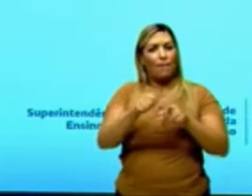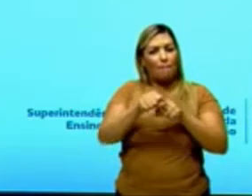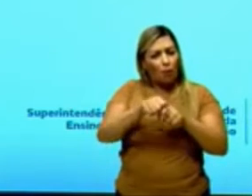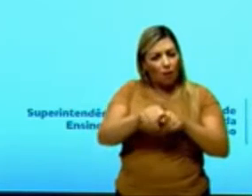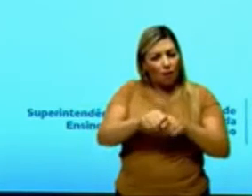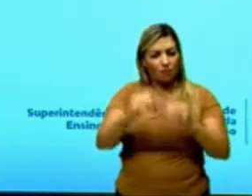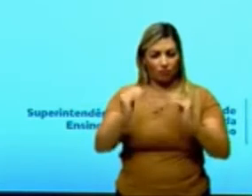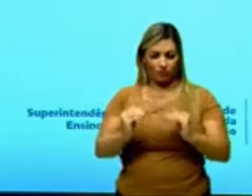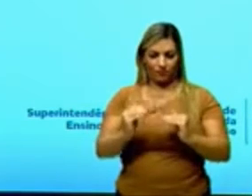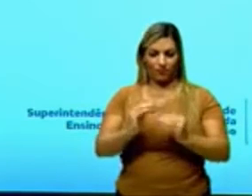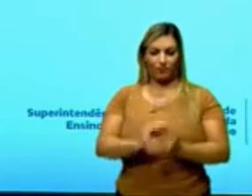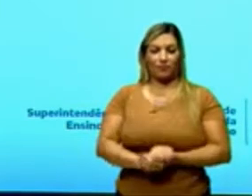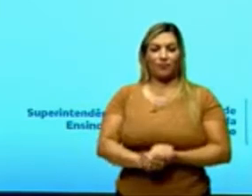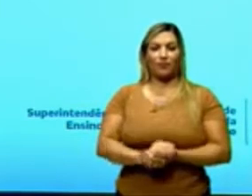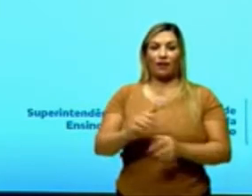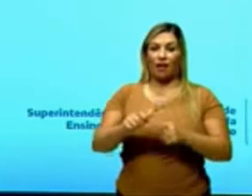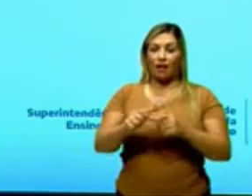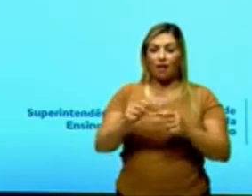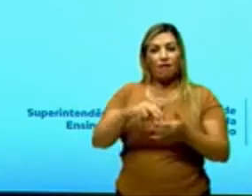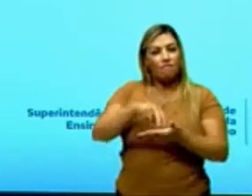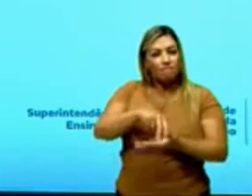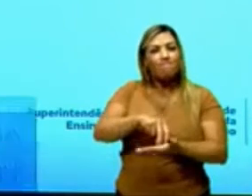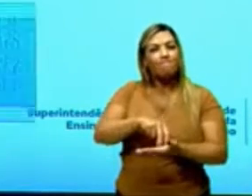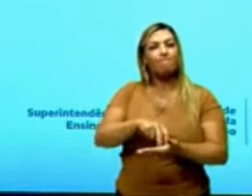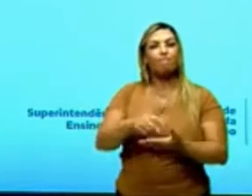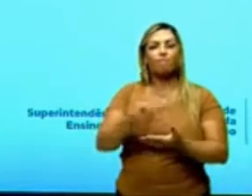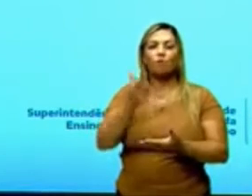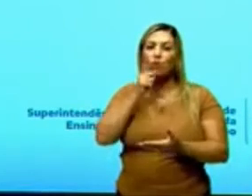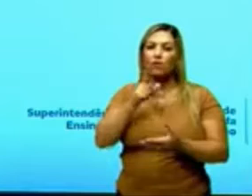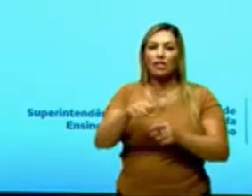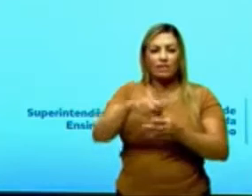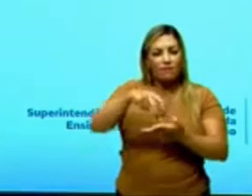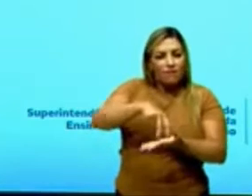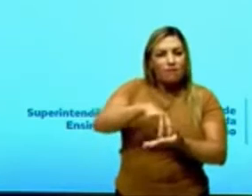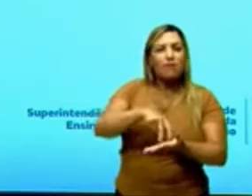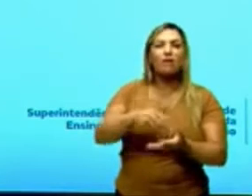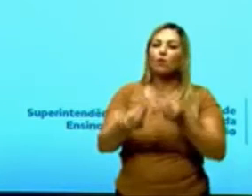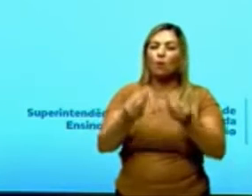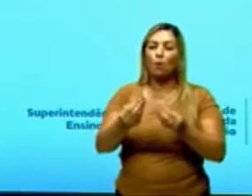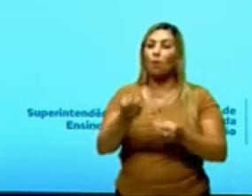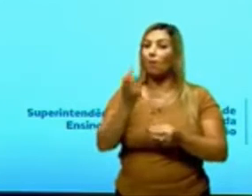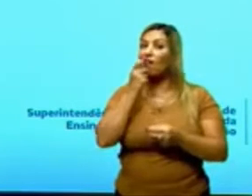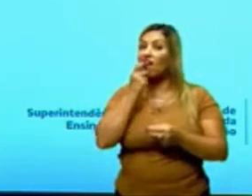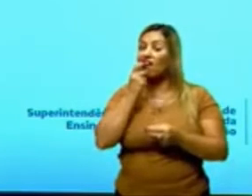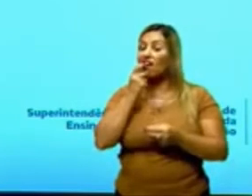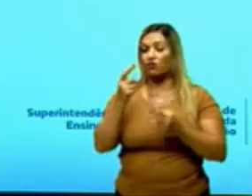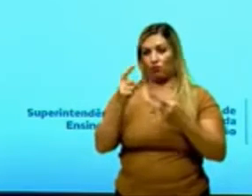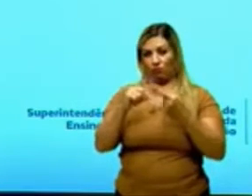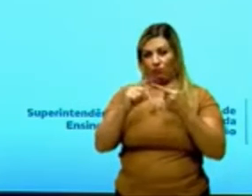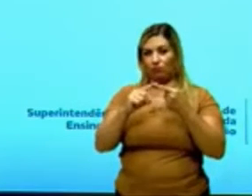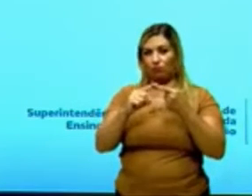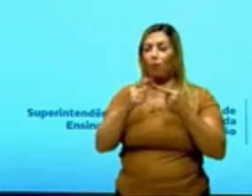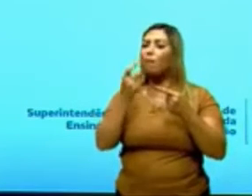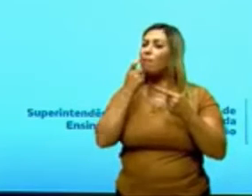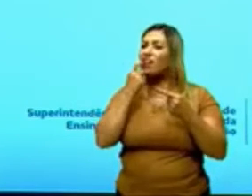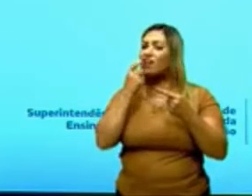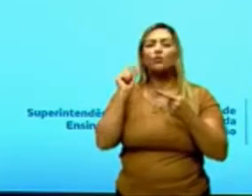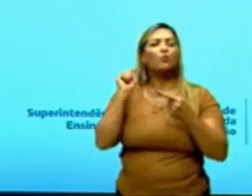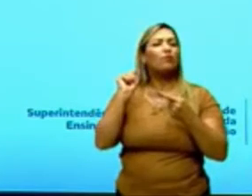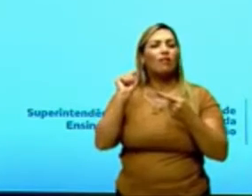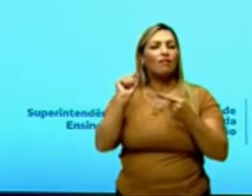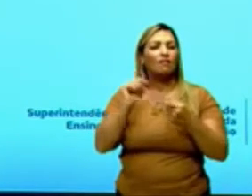tem a ver com a resistência desses materiais. Quando eu falo em plástico, o que eu chamo de plástico?